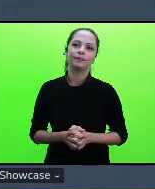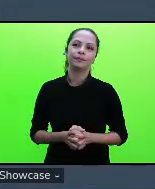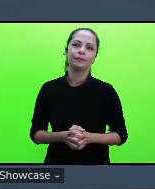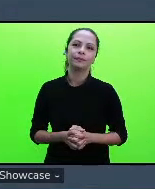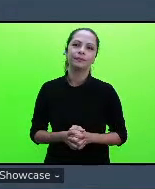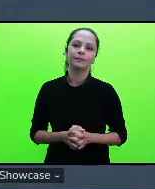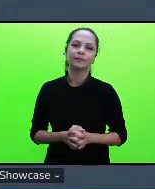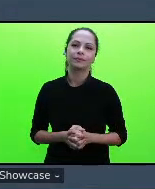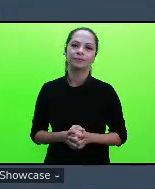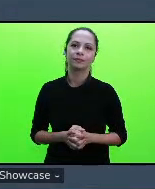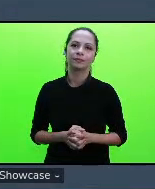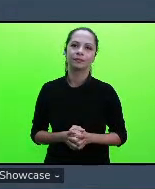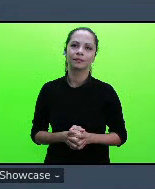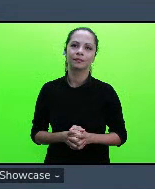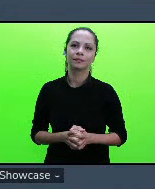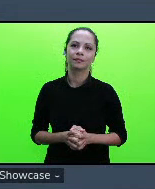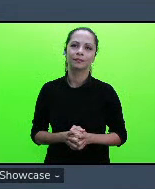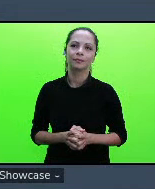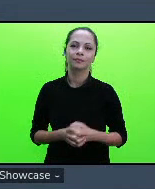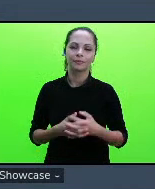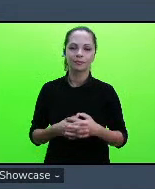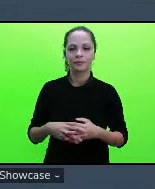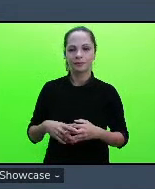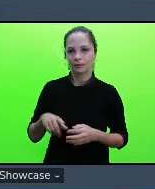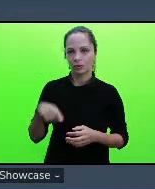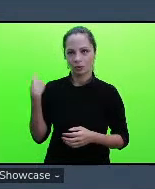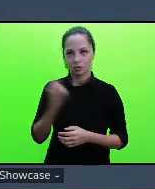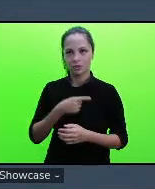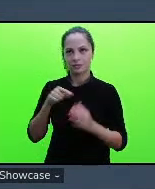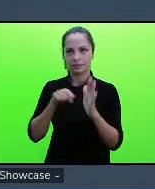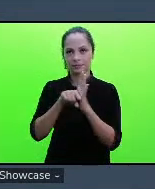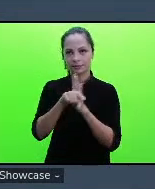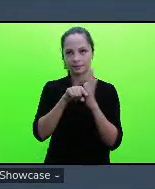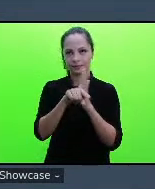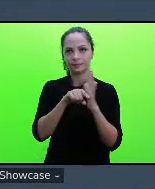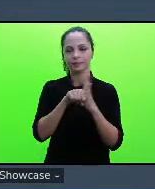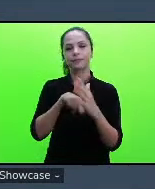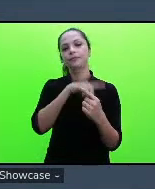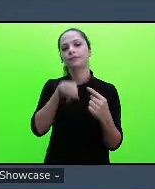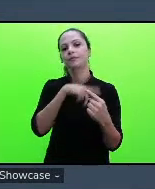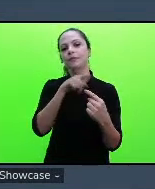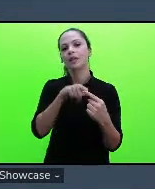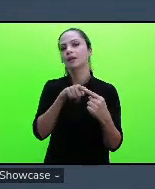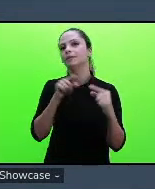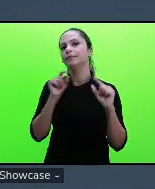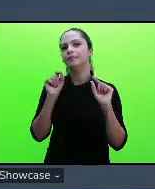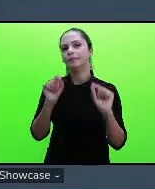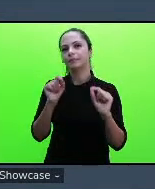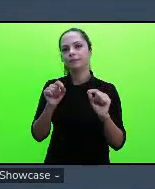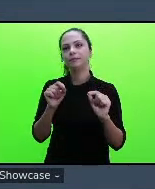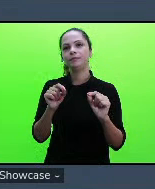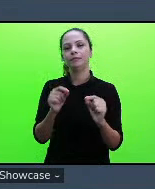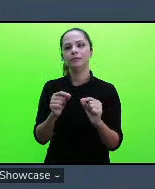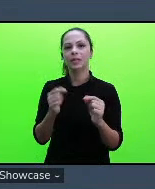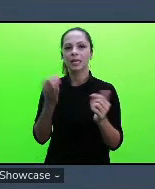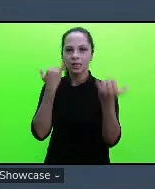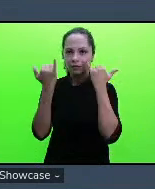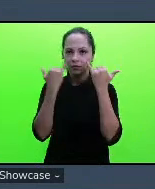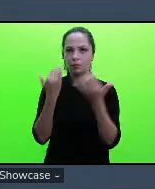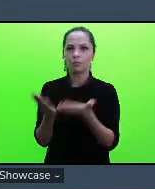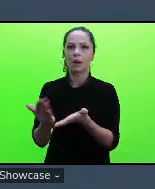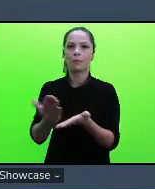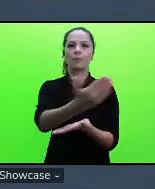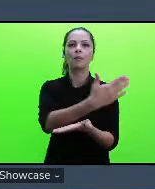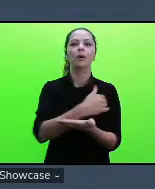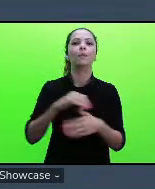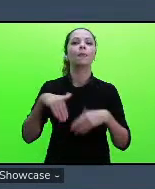nossa pesquisa teve como objetivo realizar um levantamento de quais institutos federais